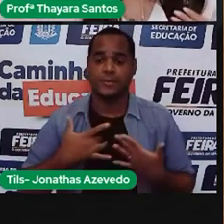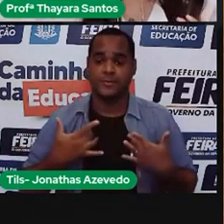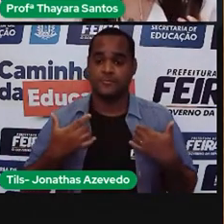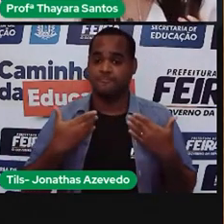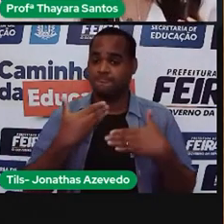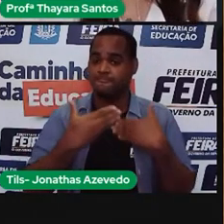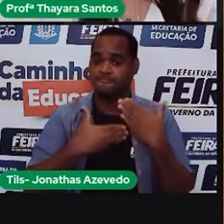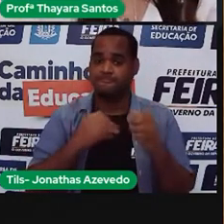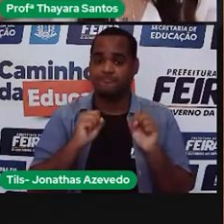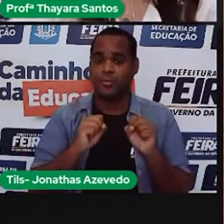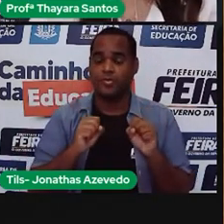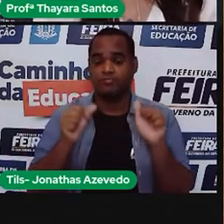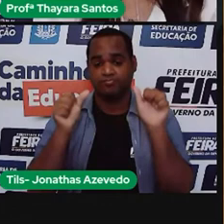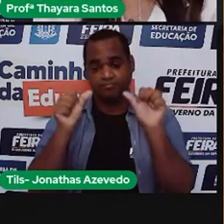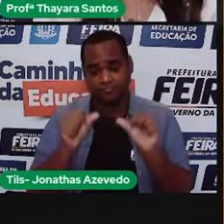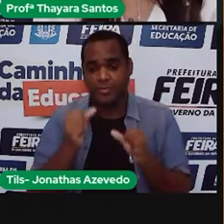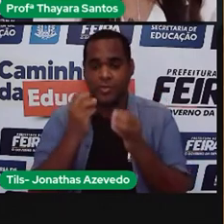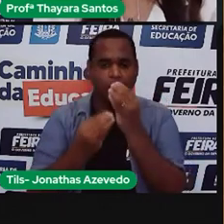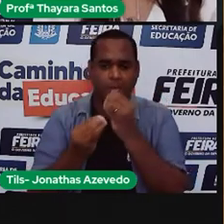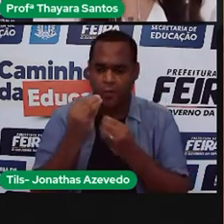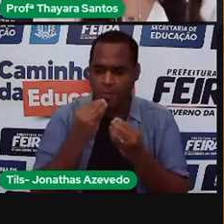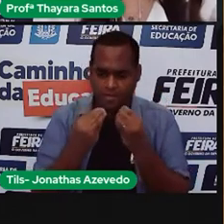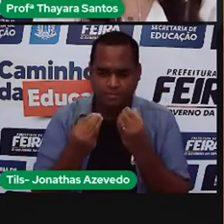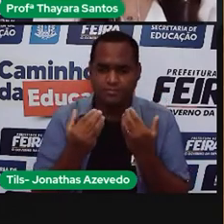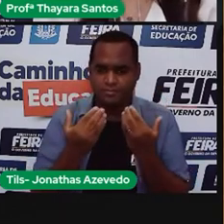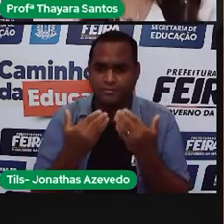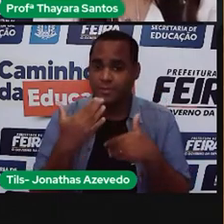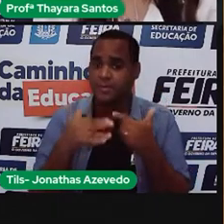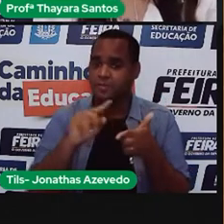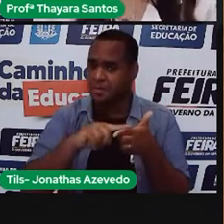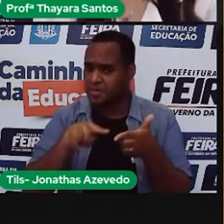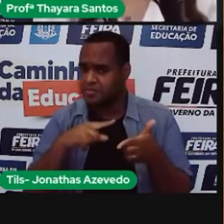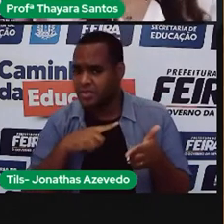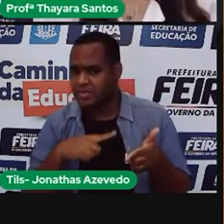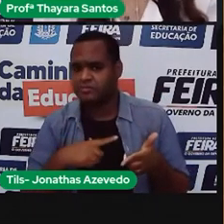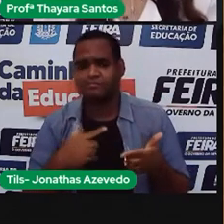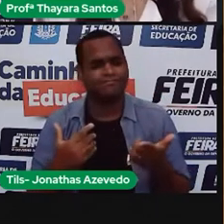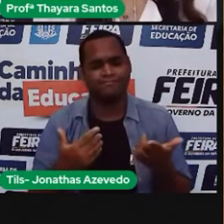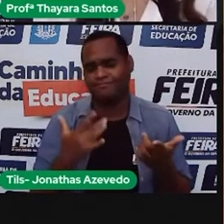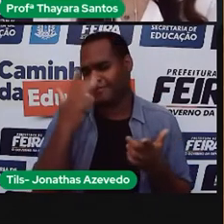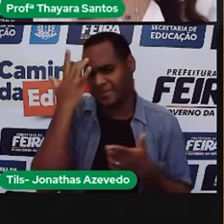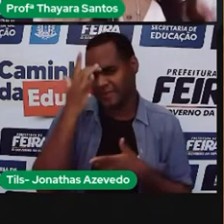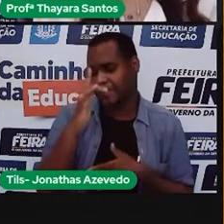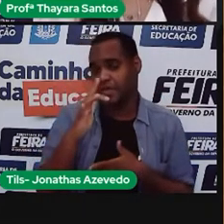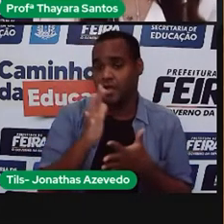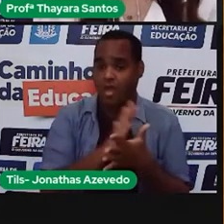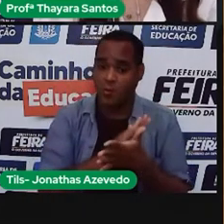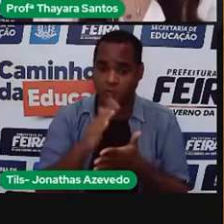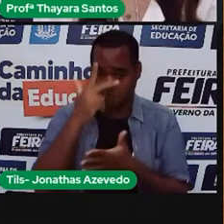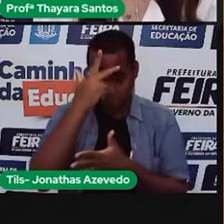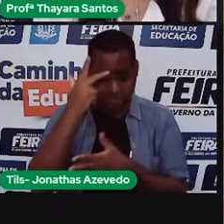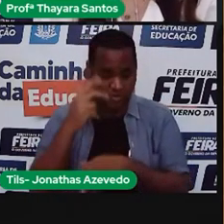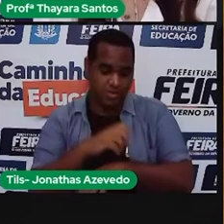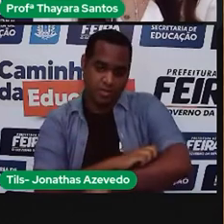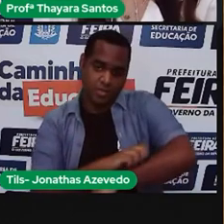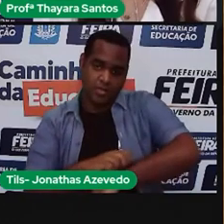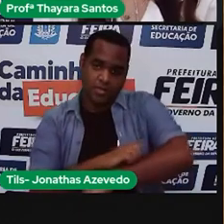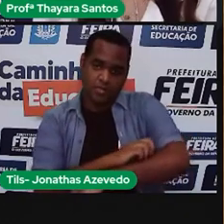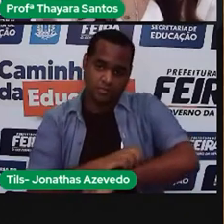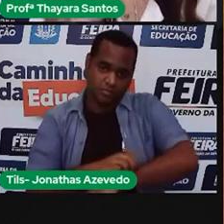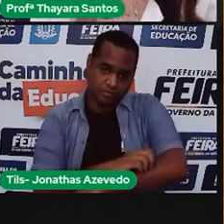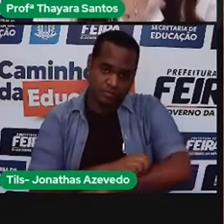longo período de tempo consumindo esses produtos. Então, o que se sabe hoje é que já tem alguns casos de alergia que são